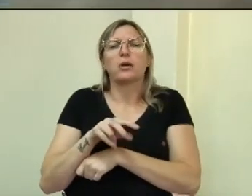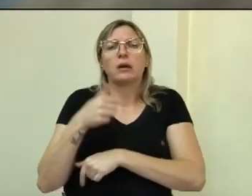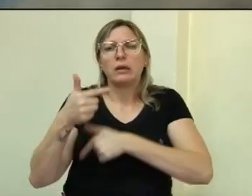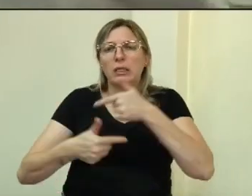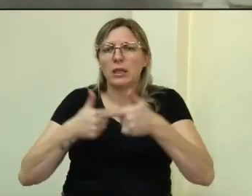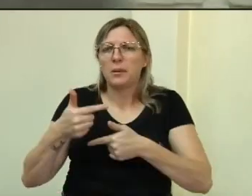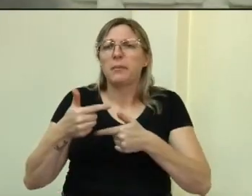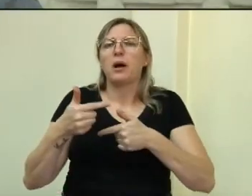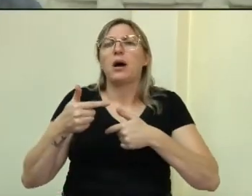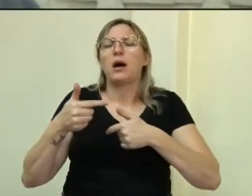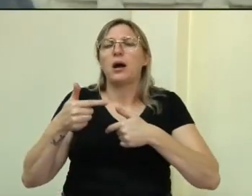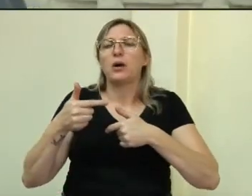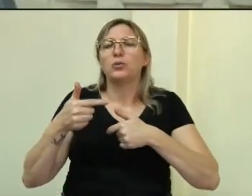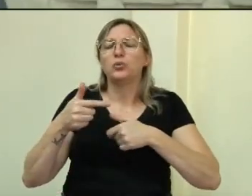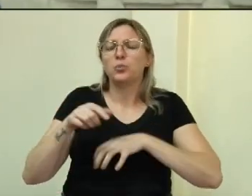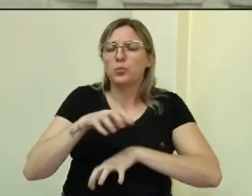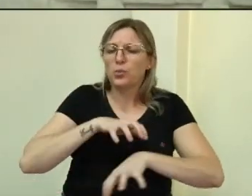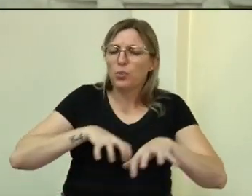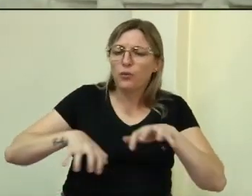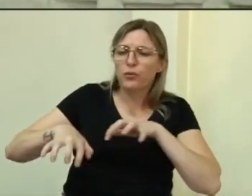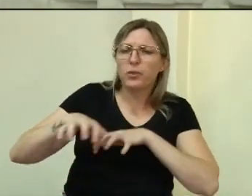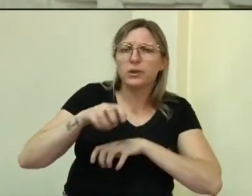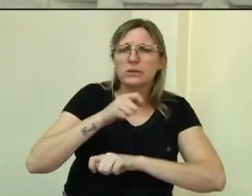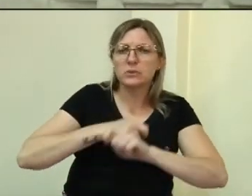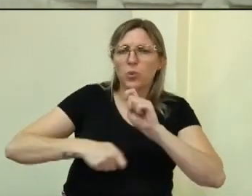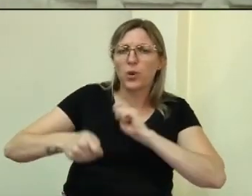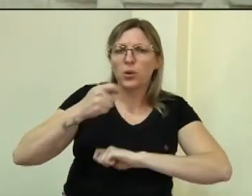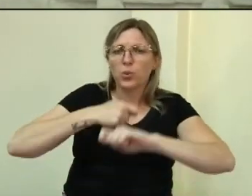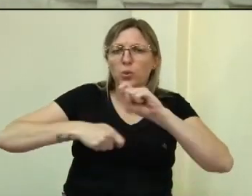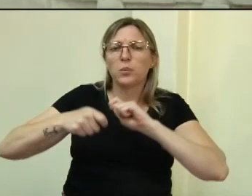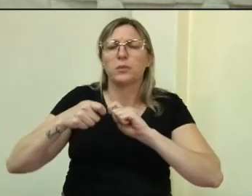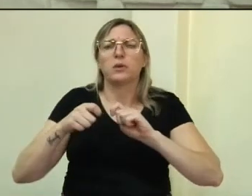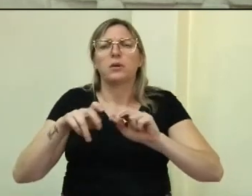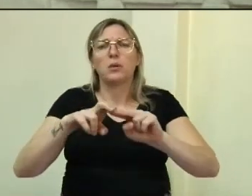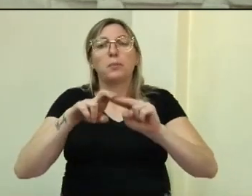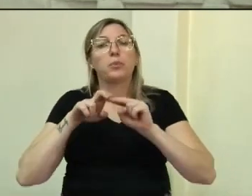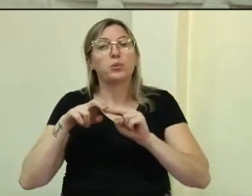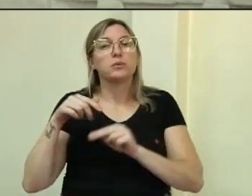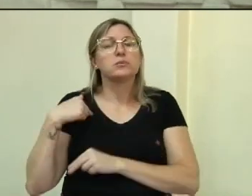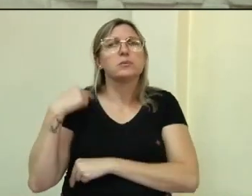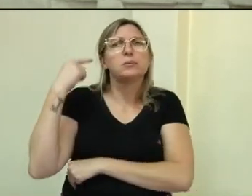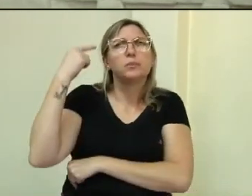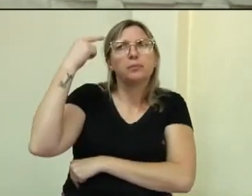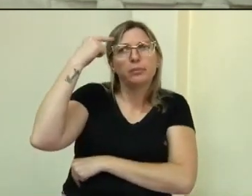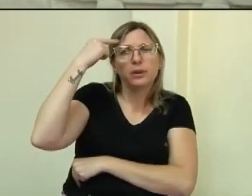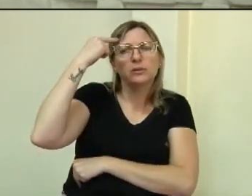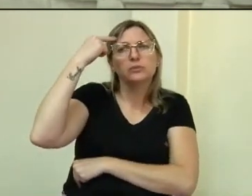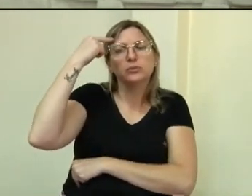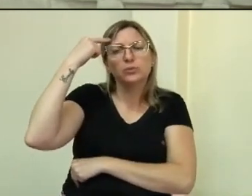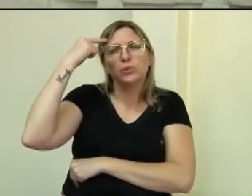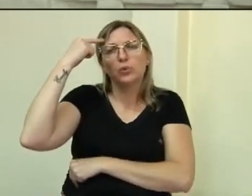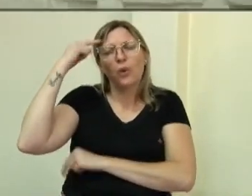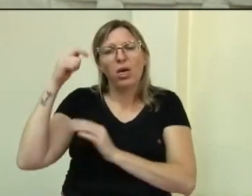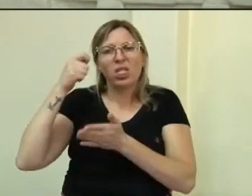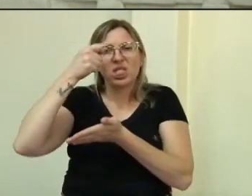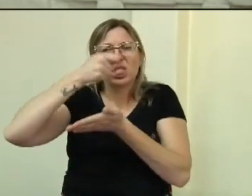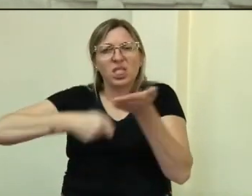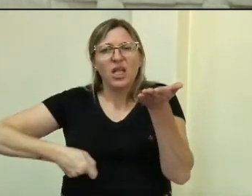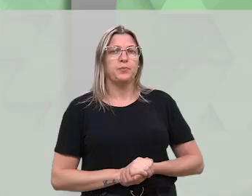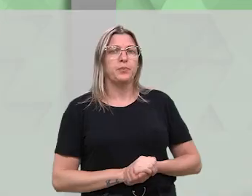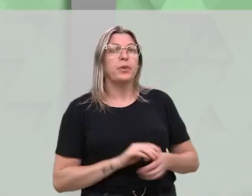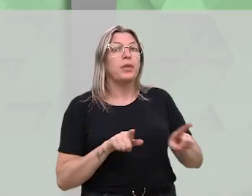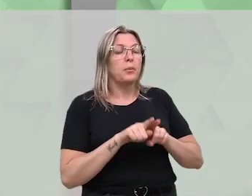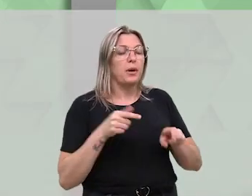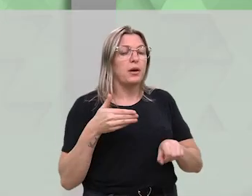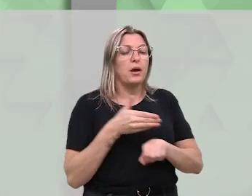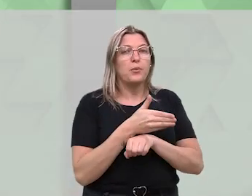nessa perspectiva que nós entendemos que esta taxa de juros, nas alturas, ela não pode perpetuar.